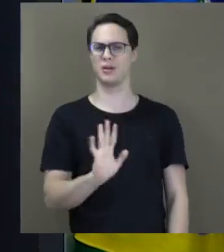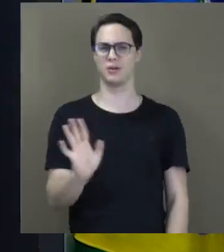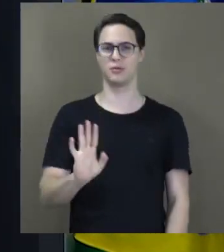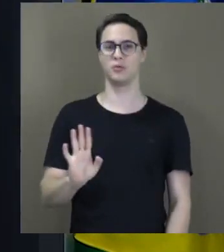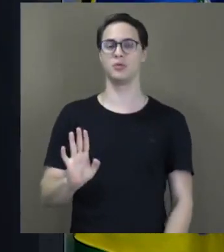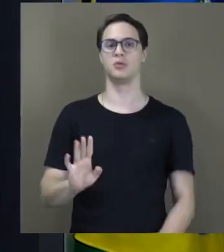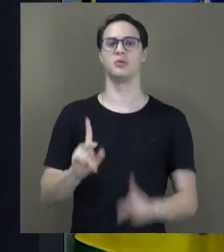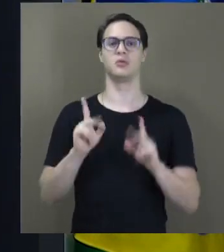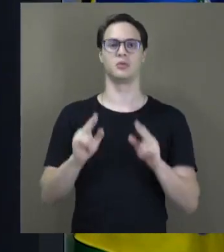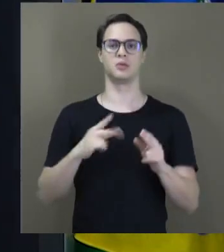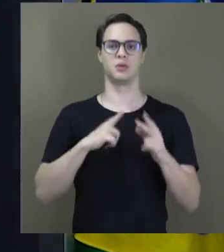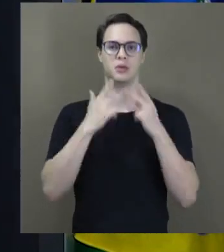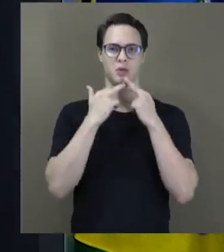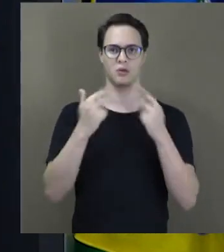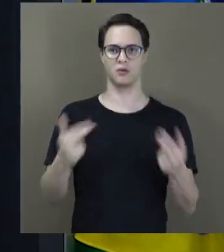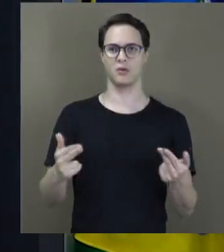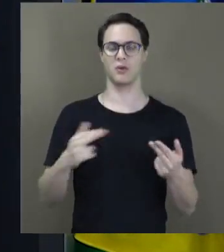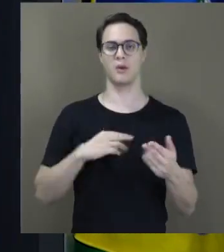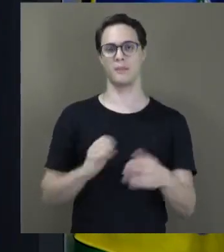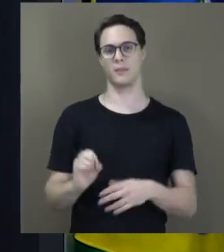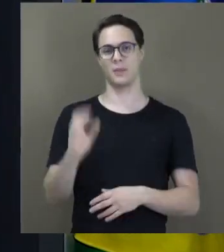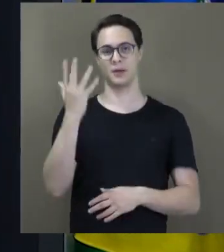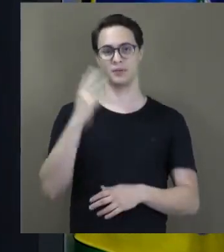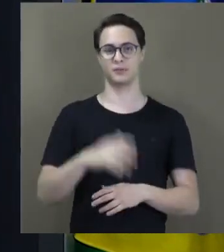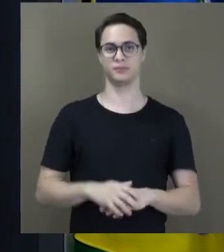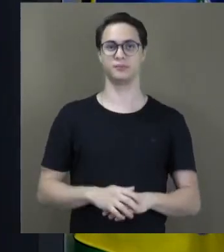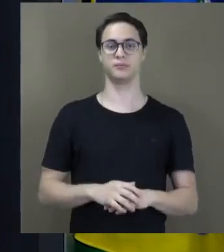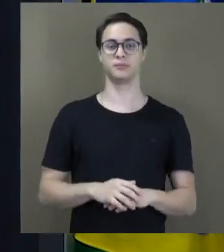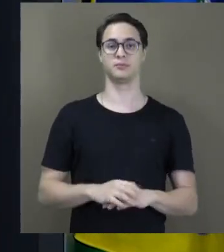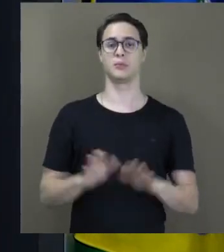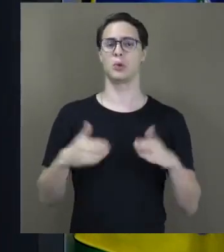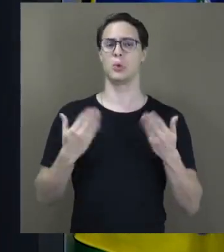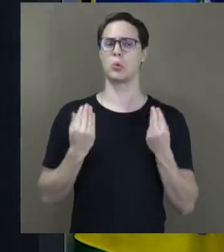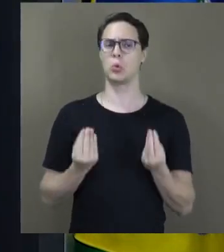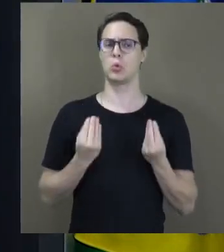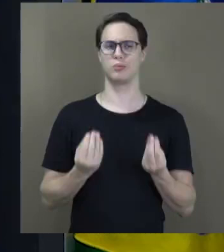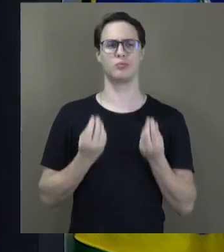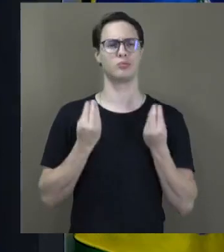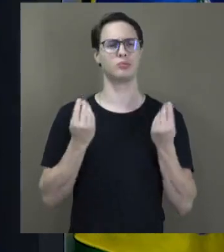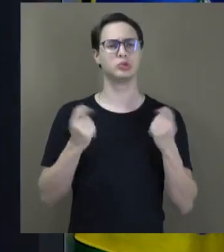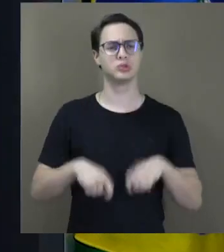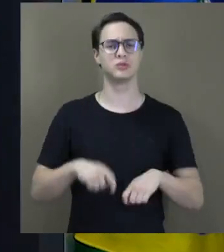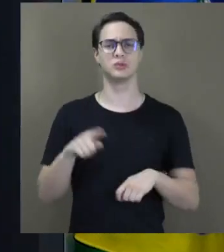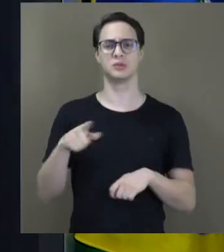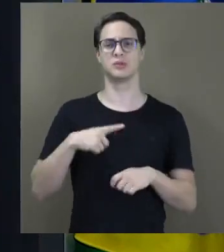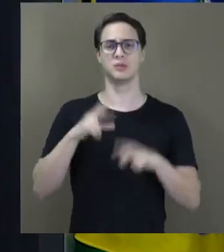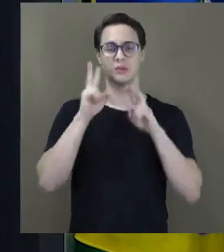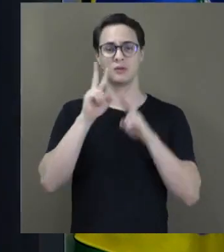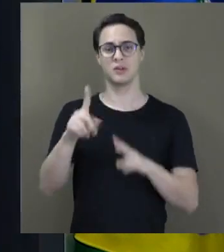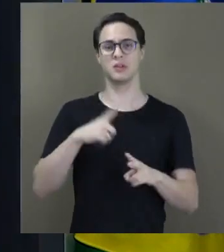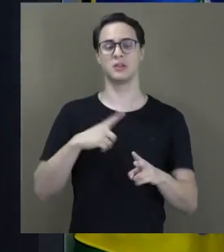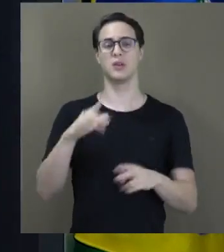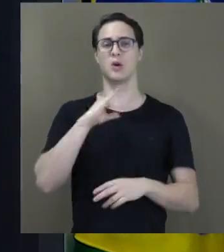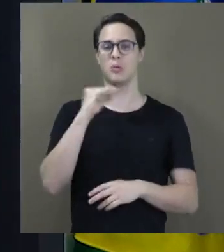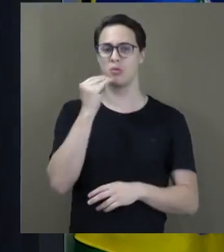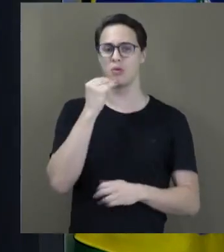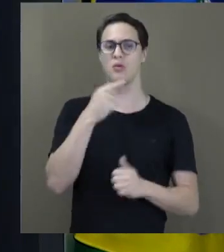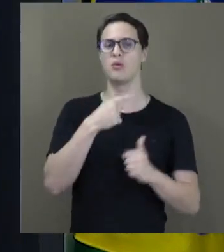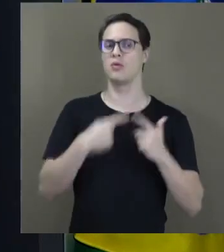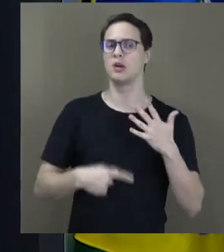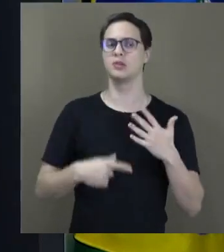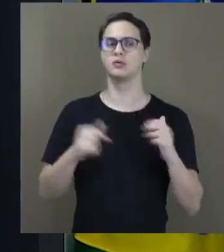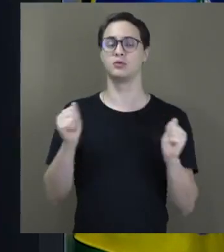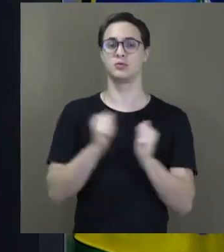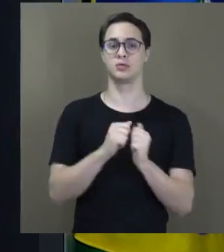como essas novidades que têm surgido aí. Não é possível que, com tantas oportunidades já construídas, com a